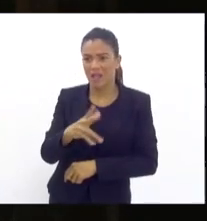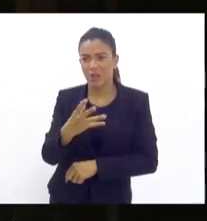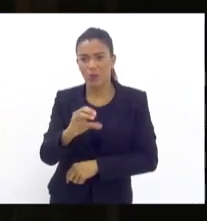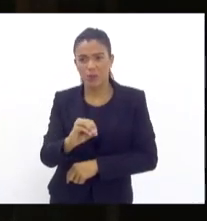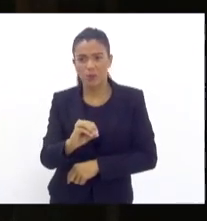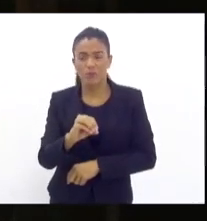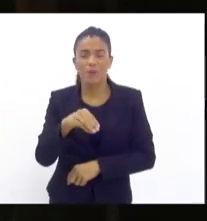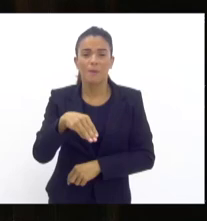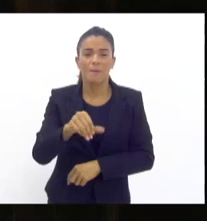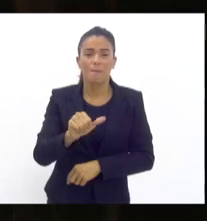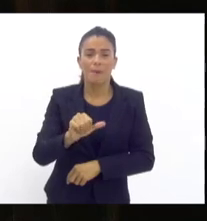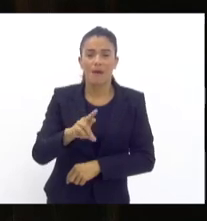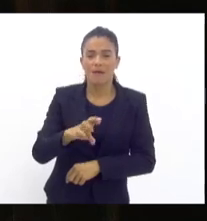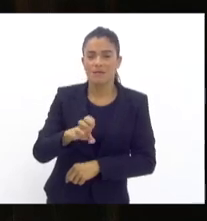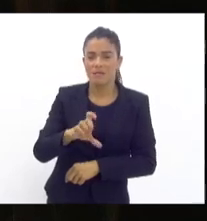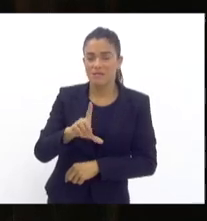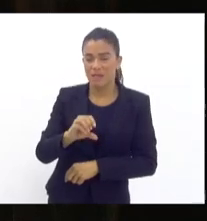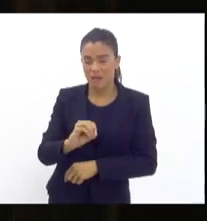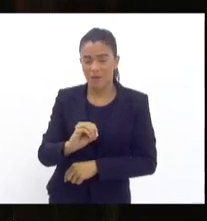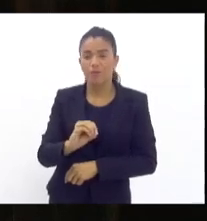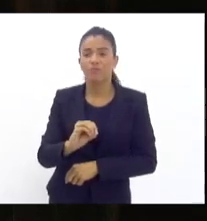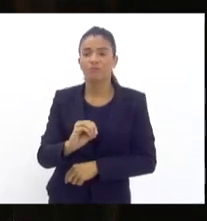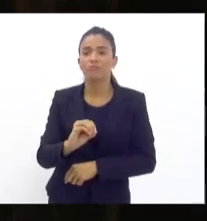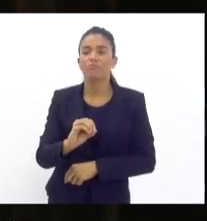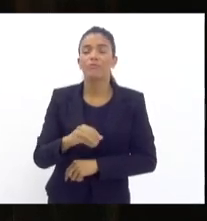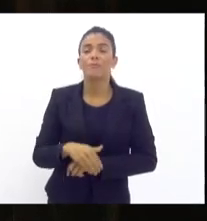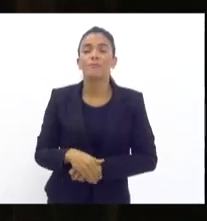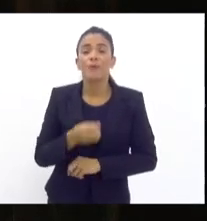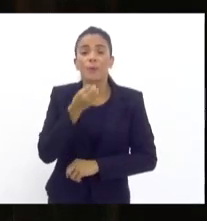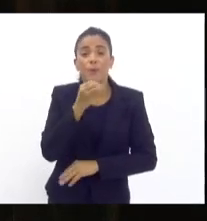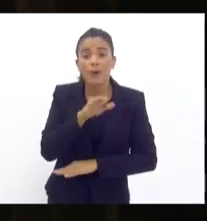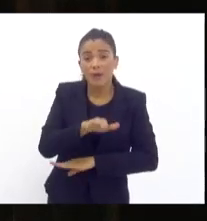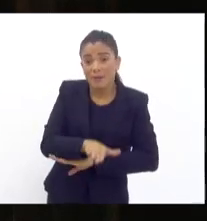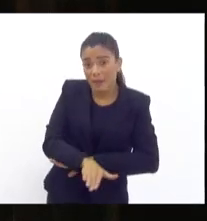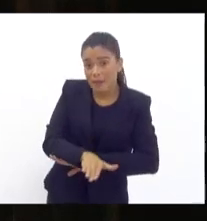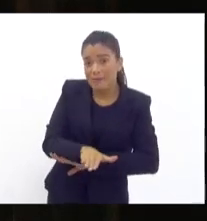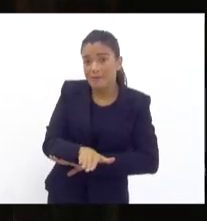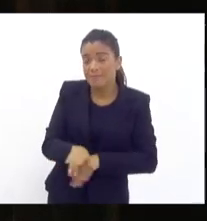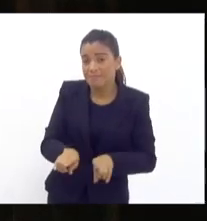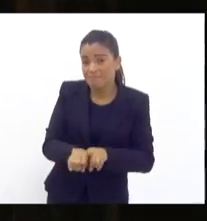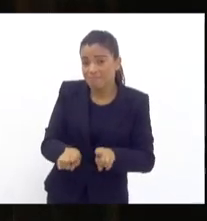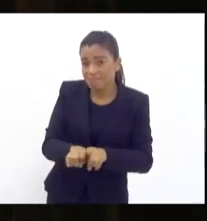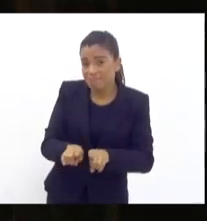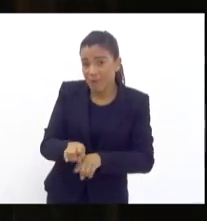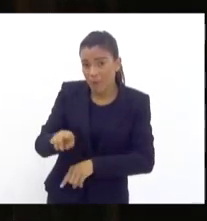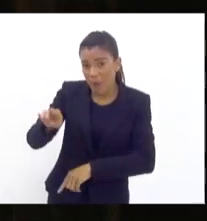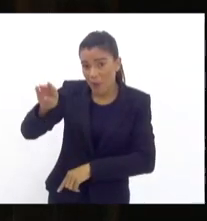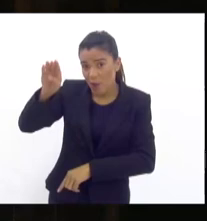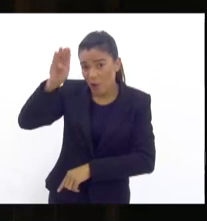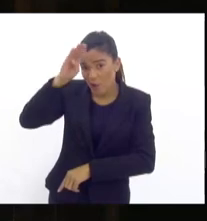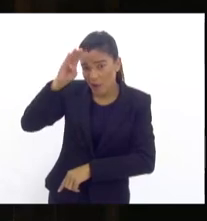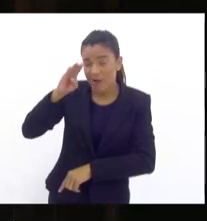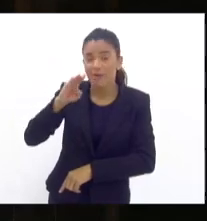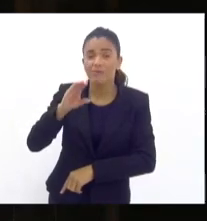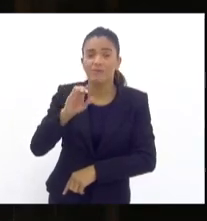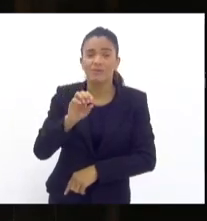e Sérgio Fernandes. Boa tarde, Coronel Segala, comandante do 1º CPA,